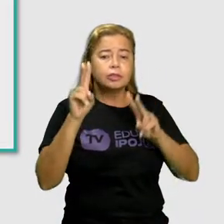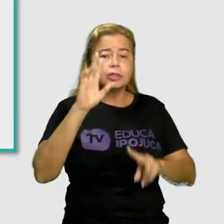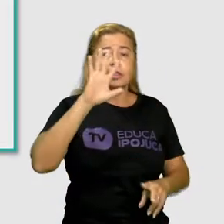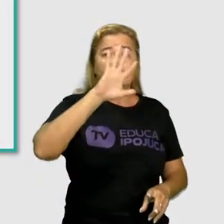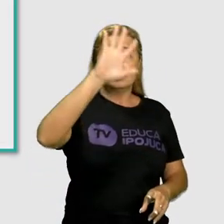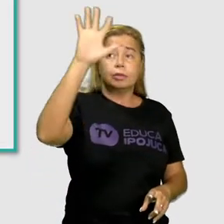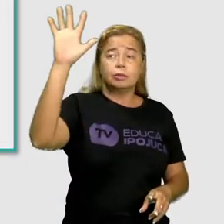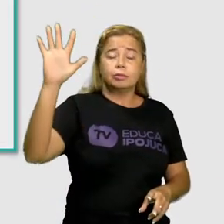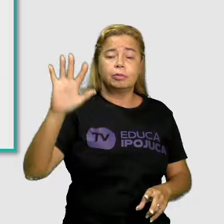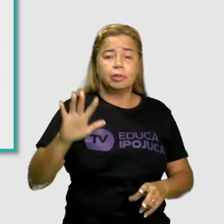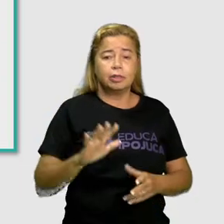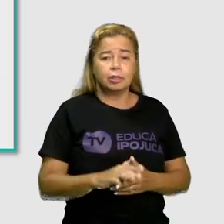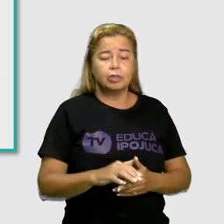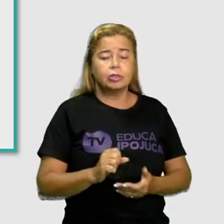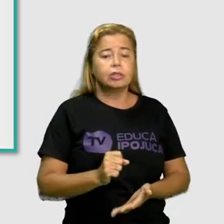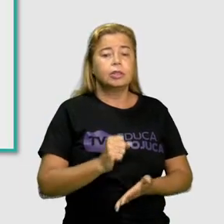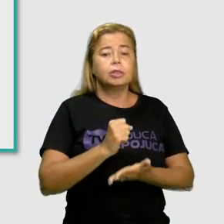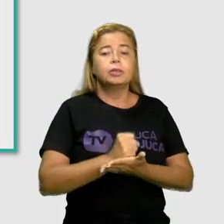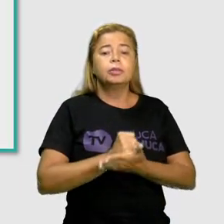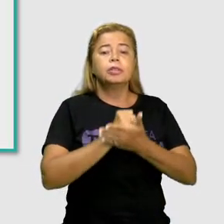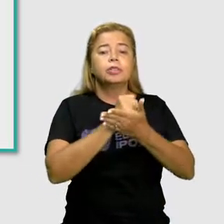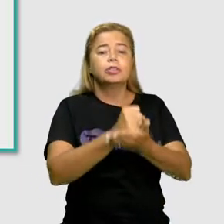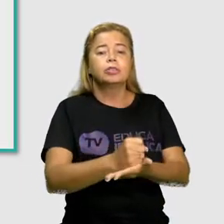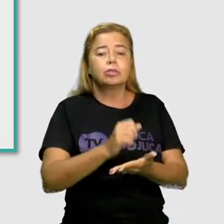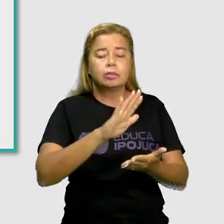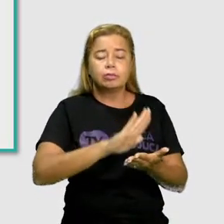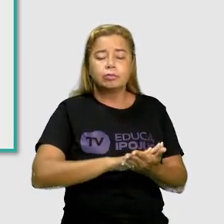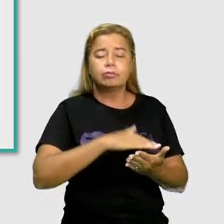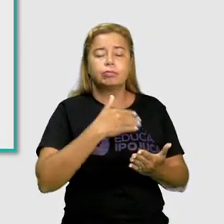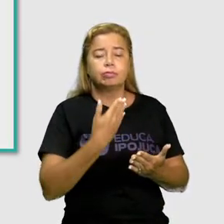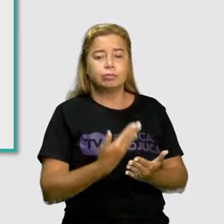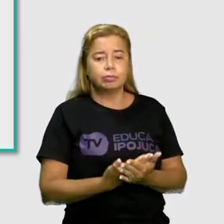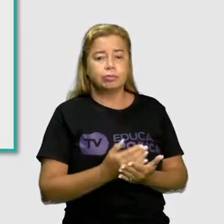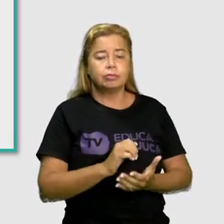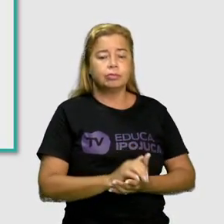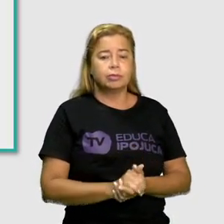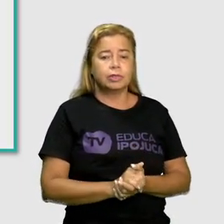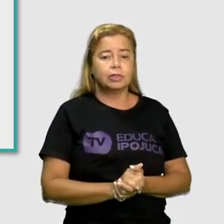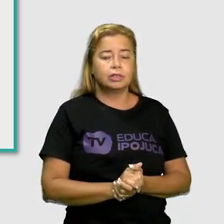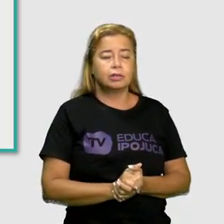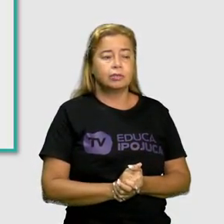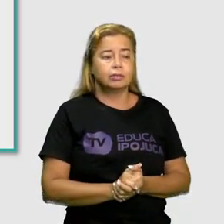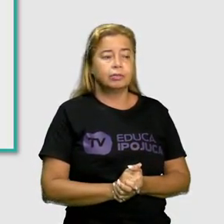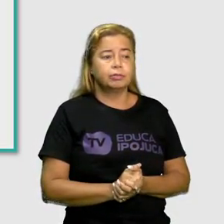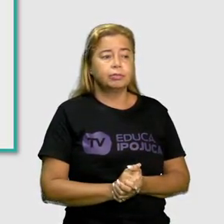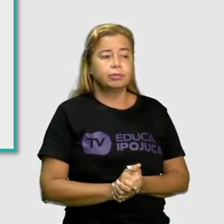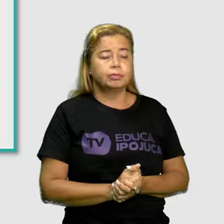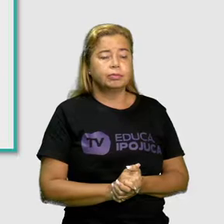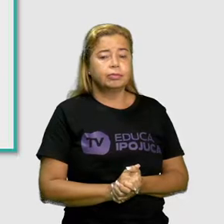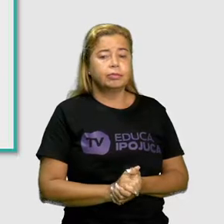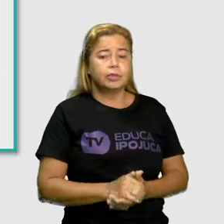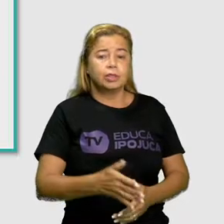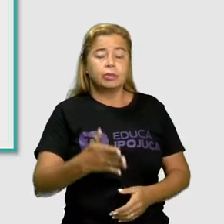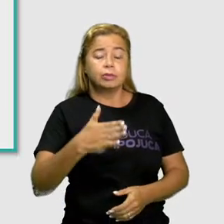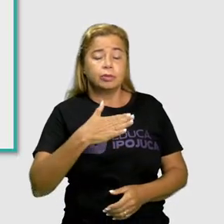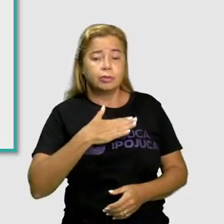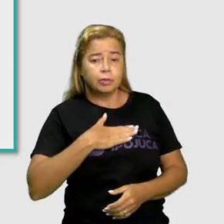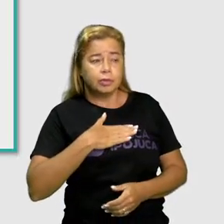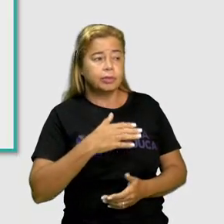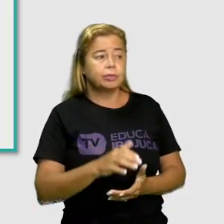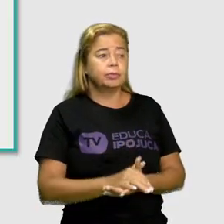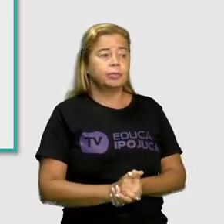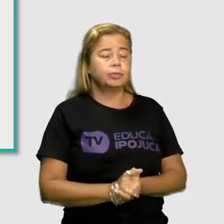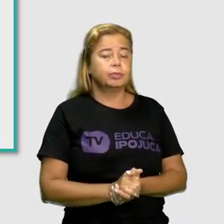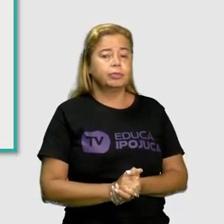que vai ajudá-los na hora da tradução. O I, vocês já sabem que quer dizer eu. Olha aqui,